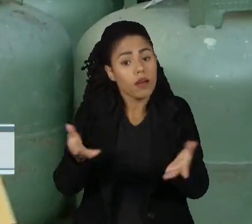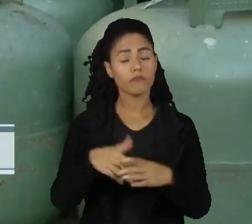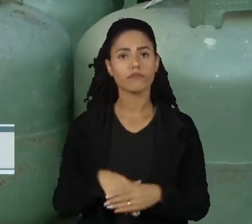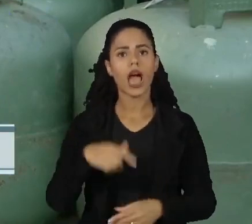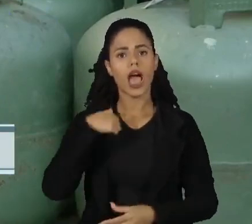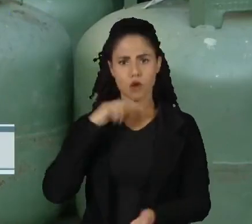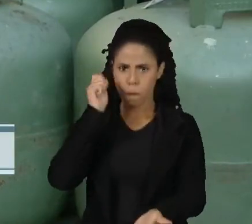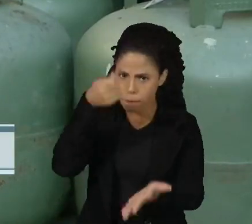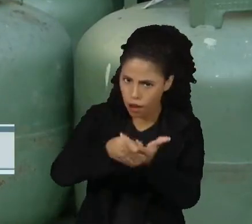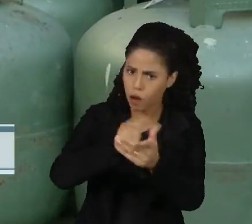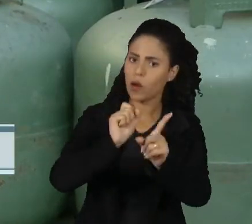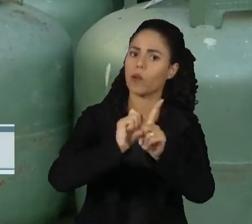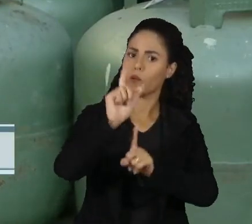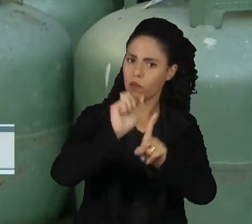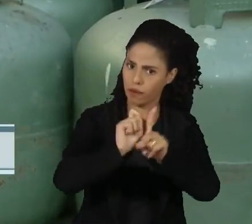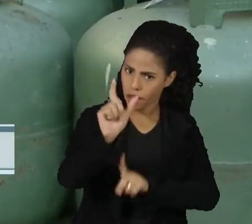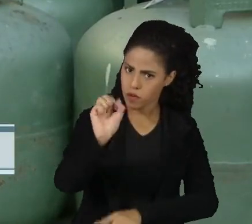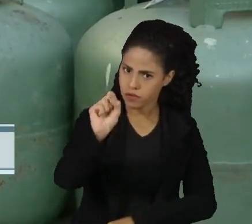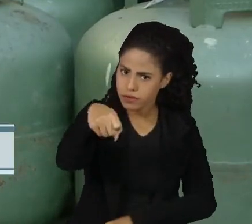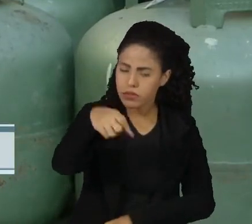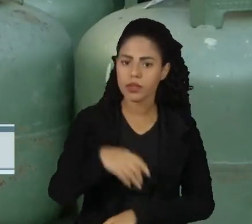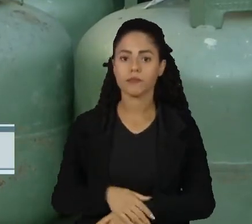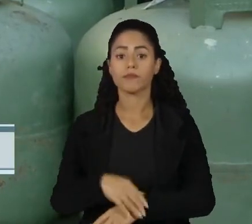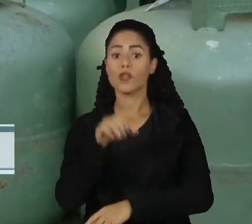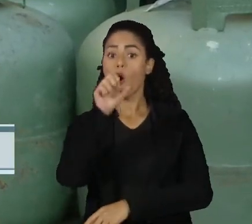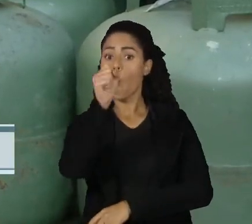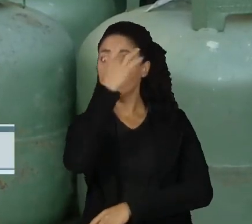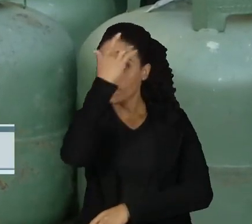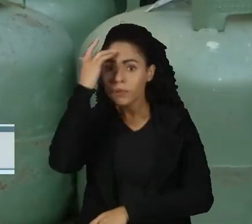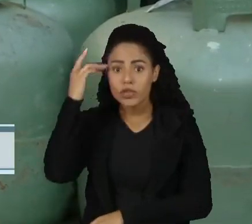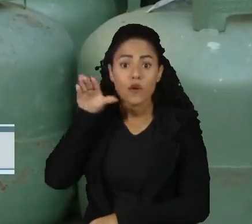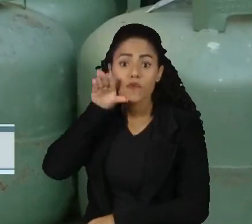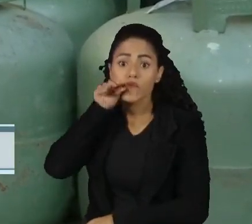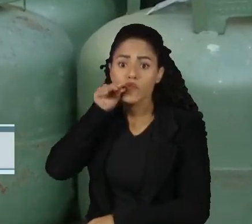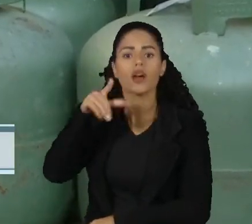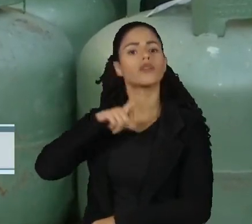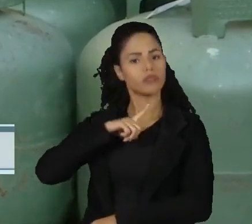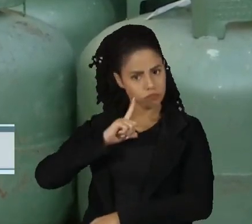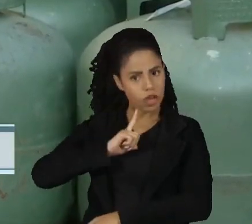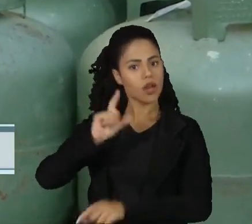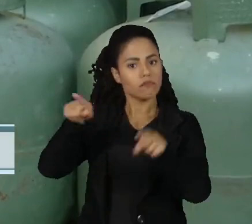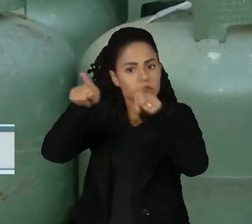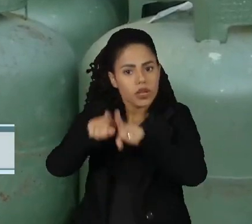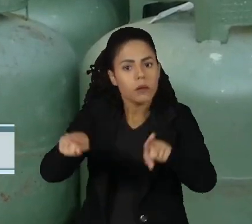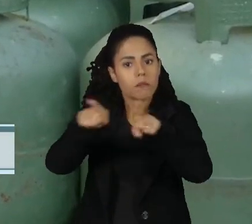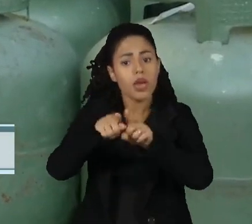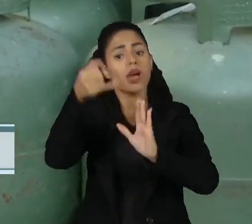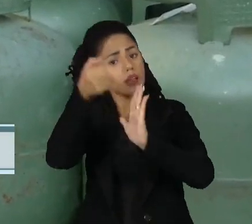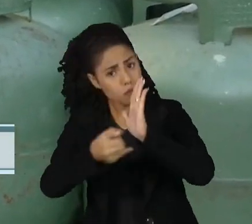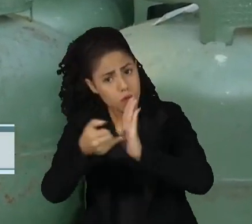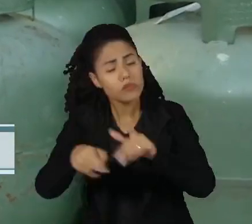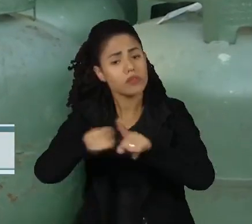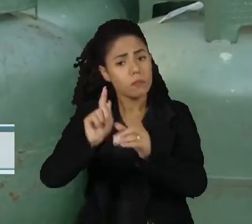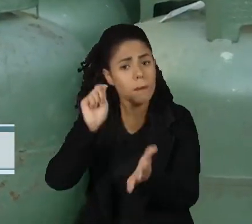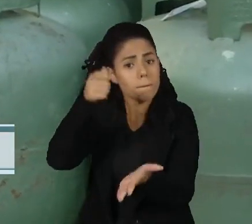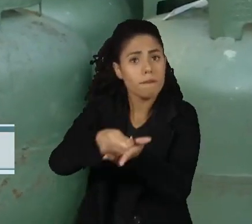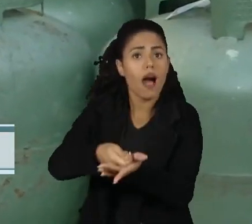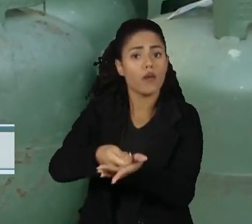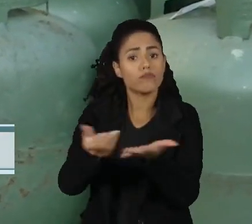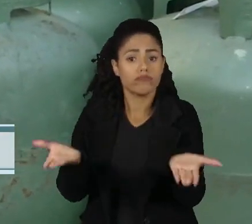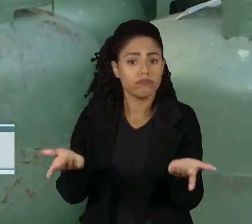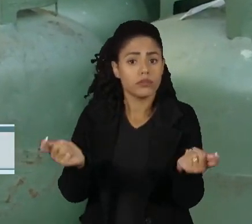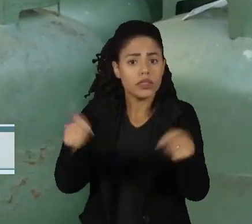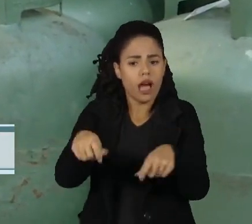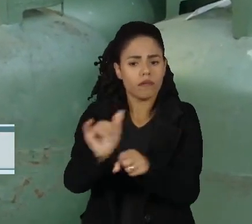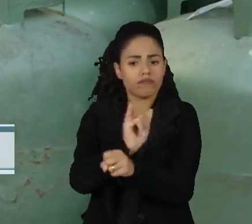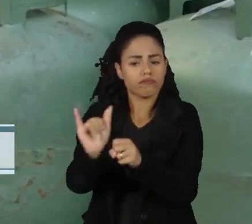aluguel, tenho oito funcionários que eu pago, tudo registrado bonitinho. E os impostos que a gente paga, que o gás hoje, você sabe que o